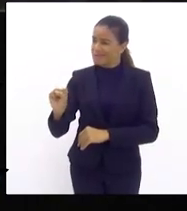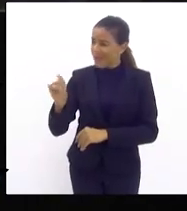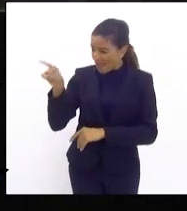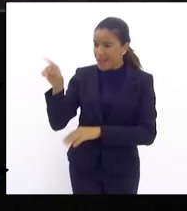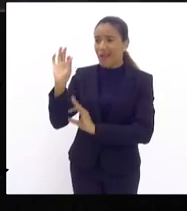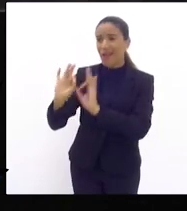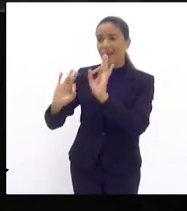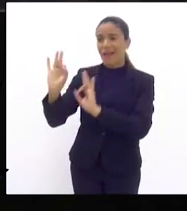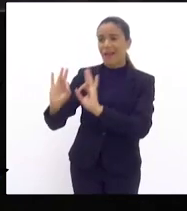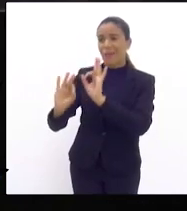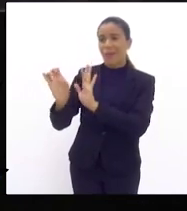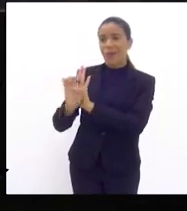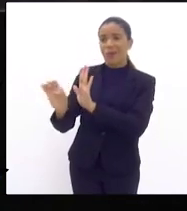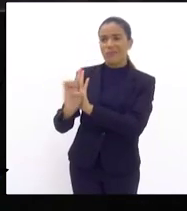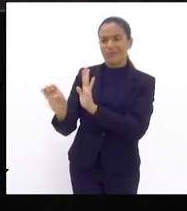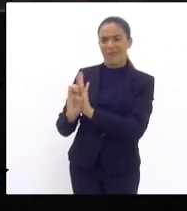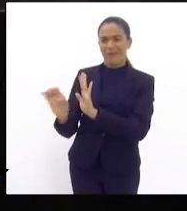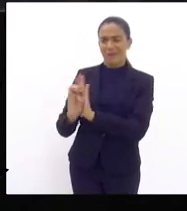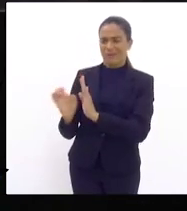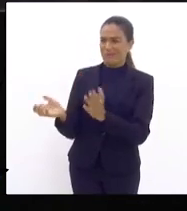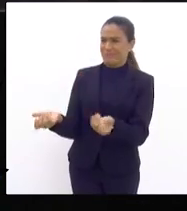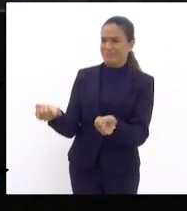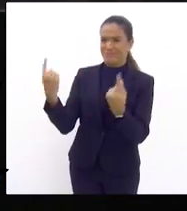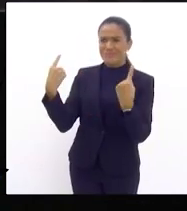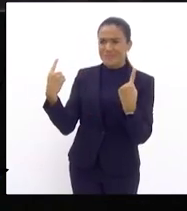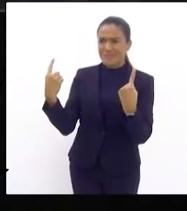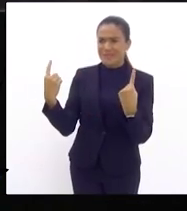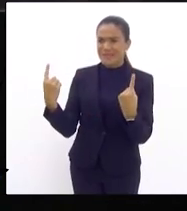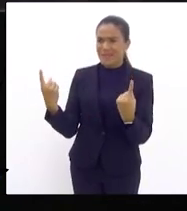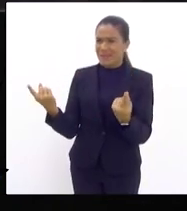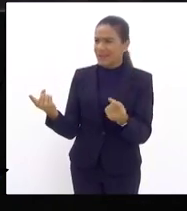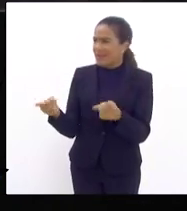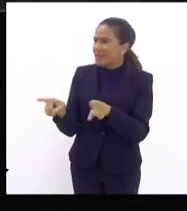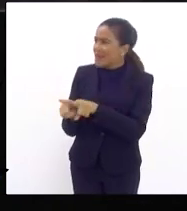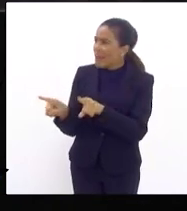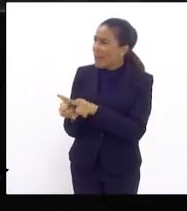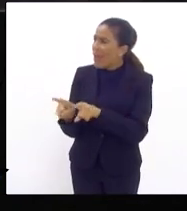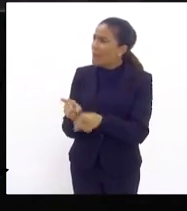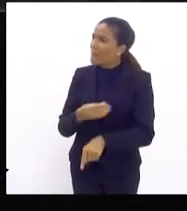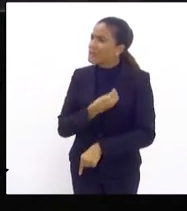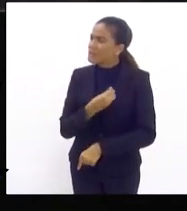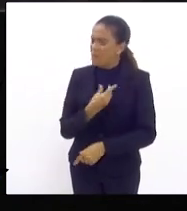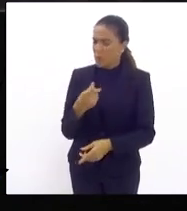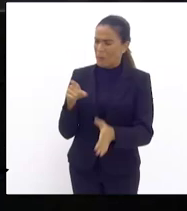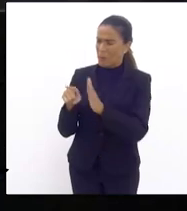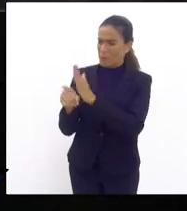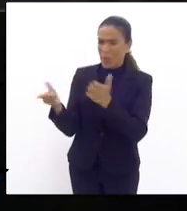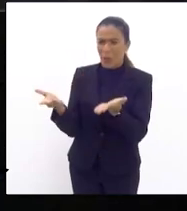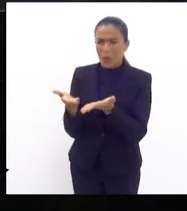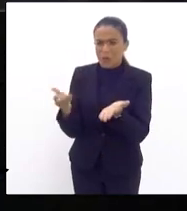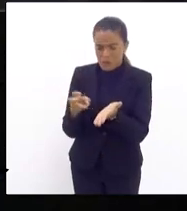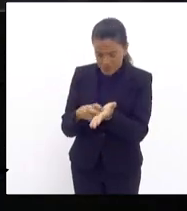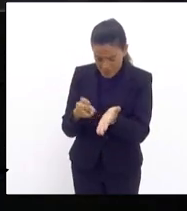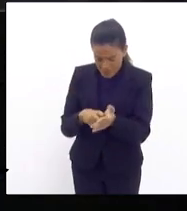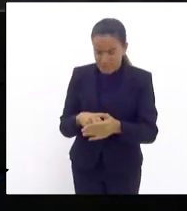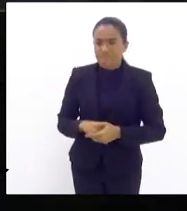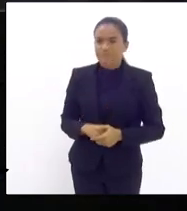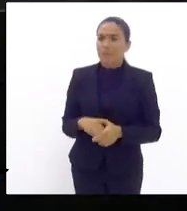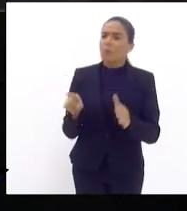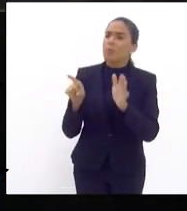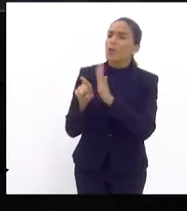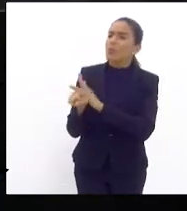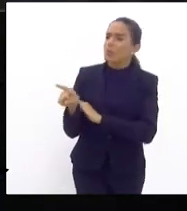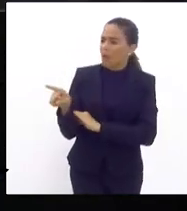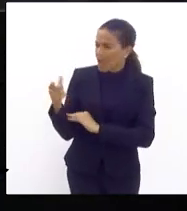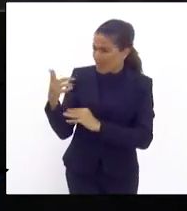o edital ajudou a fazer a modelagem e é acionista da IGUAR fiz essa pergunta a ele hoje eu perguntei será que